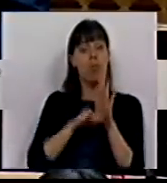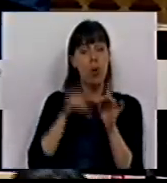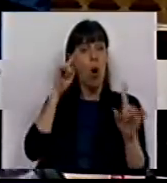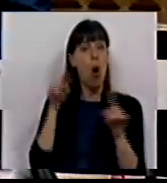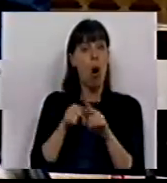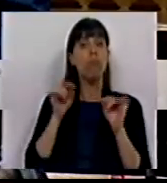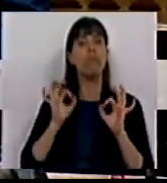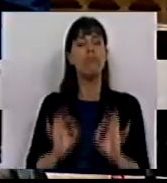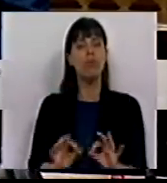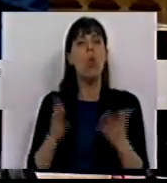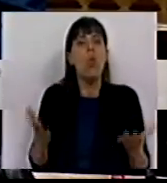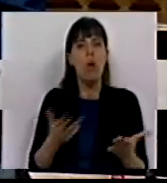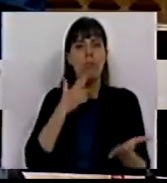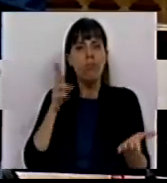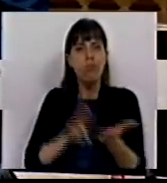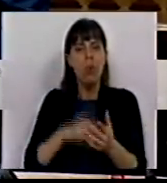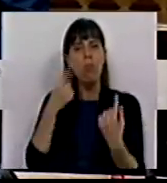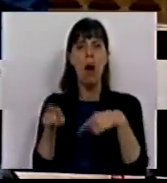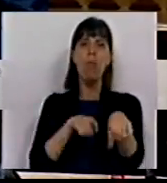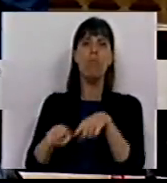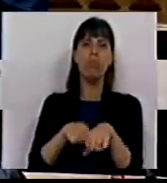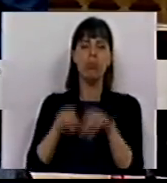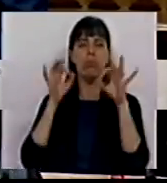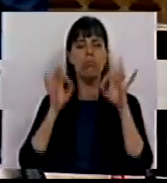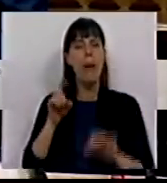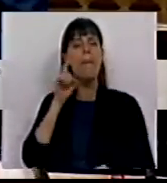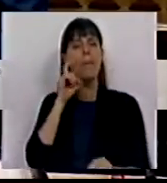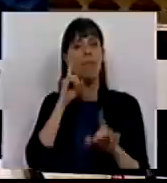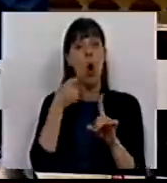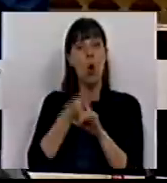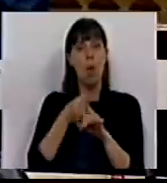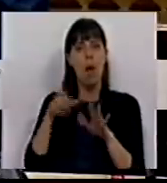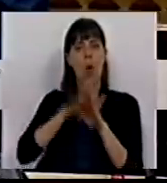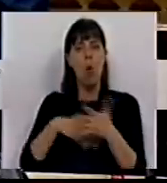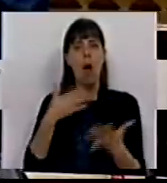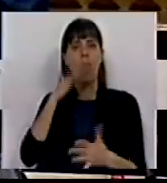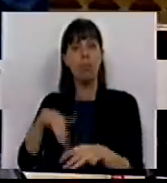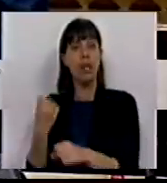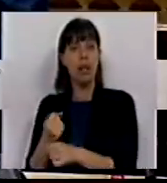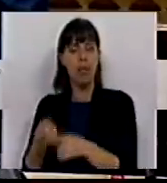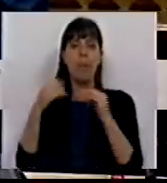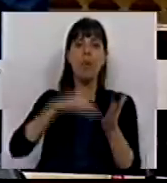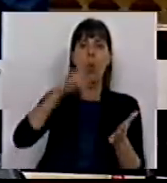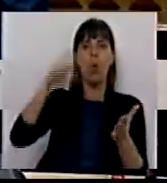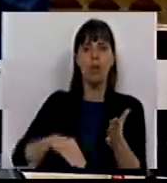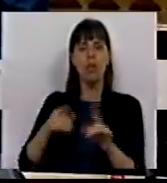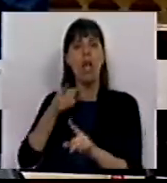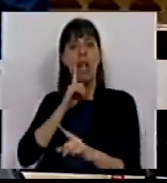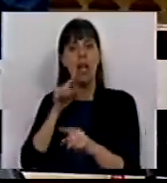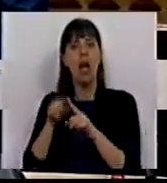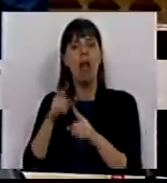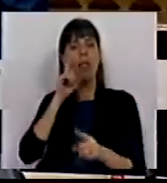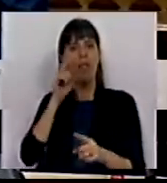cujos objetivos passam pela concretização de uma política de prevenção e combate à precariedade laboral e à contratação ilegal,